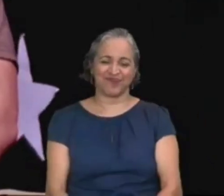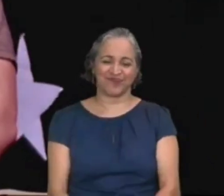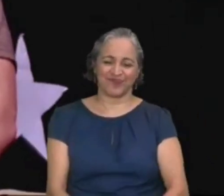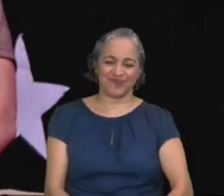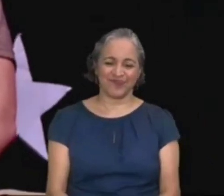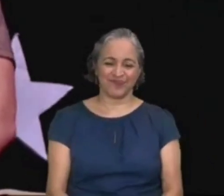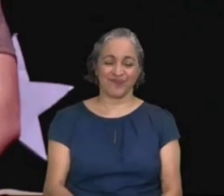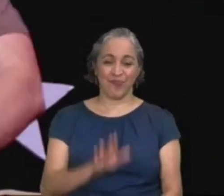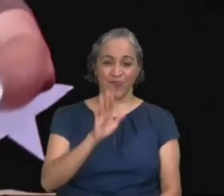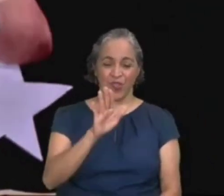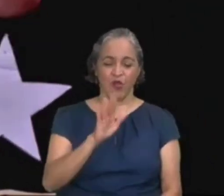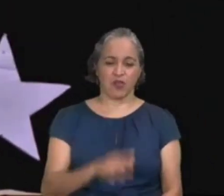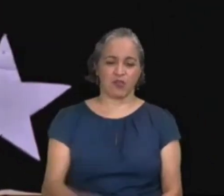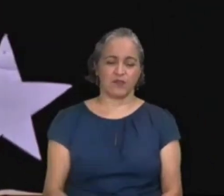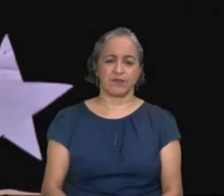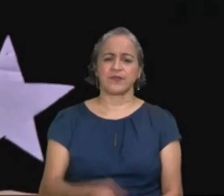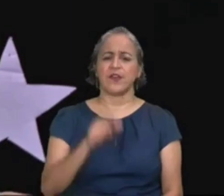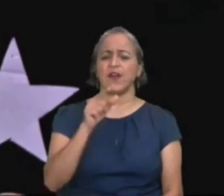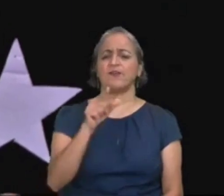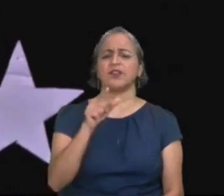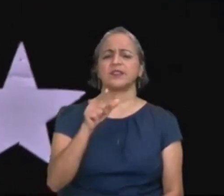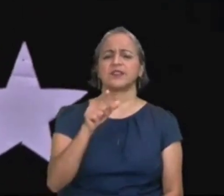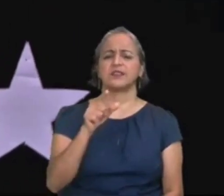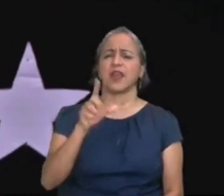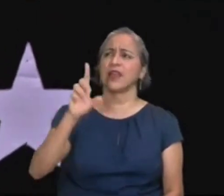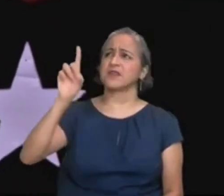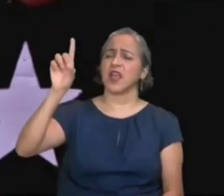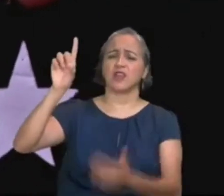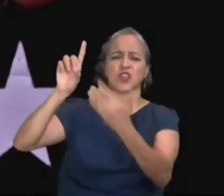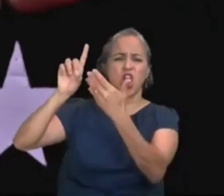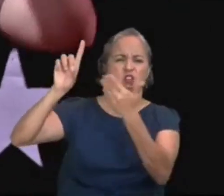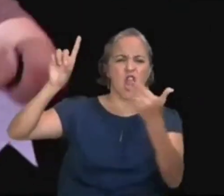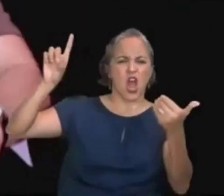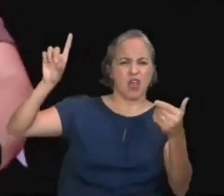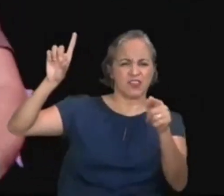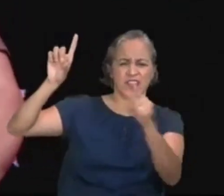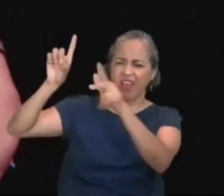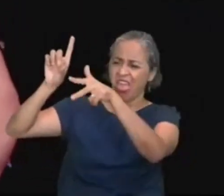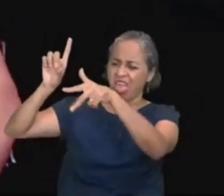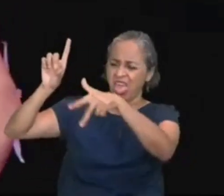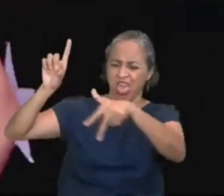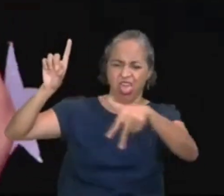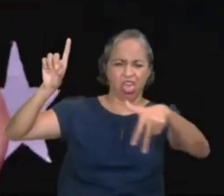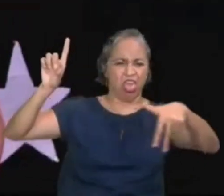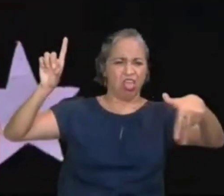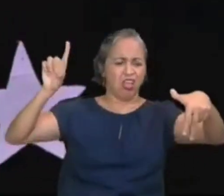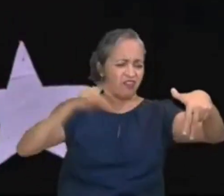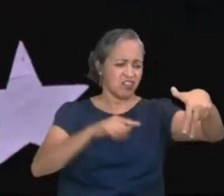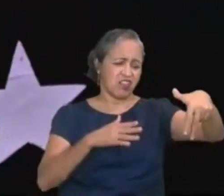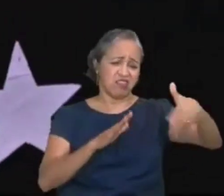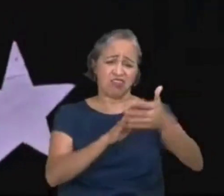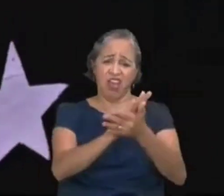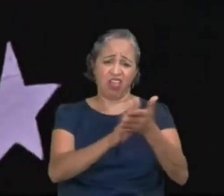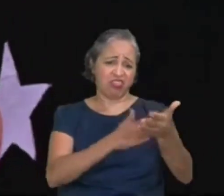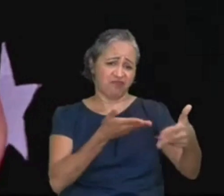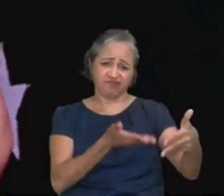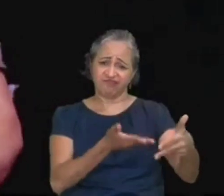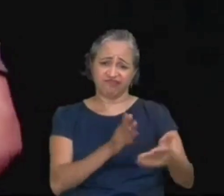Olha só, você sem Deus, sem esse grande Deus maravilhoso, você não é nada.